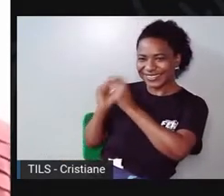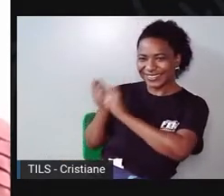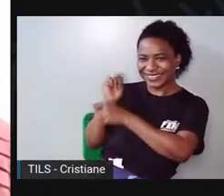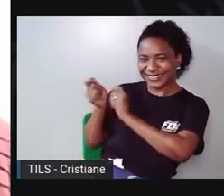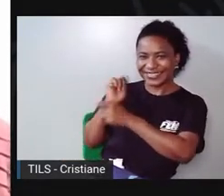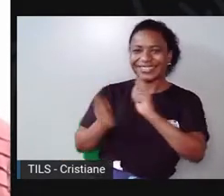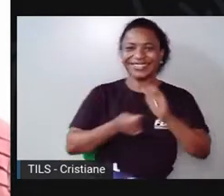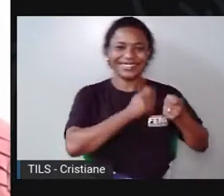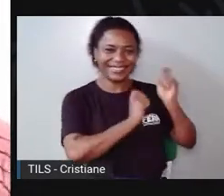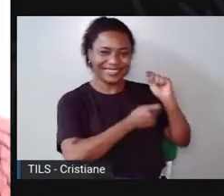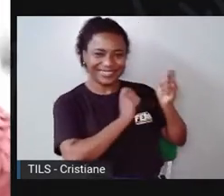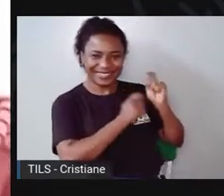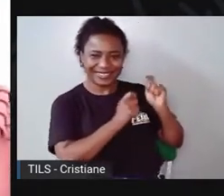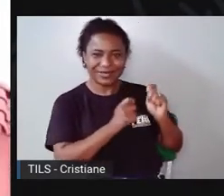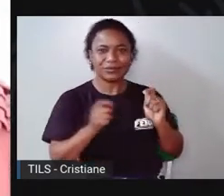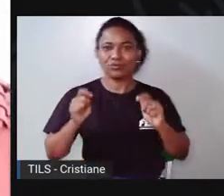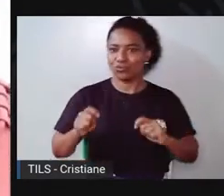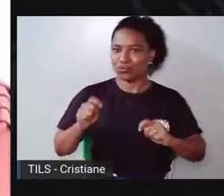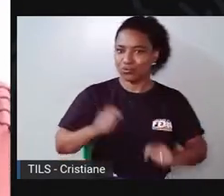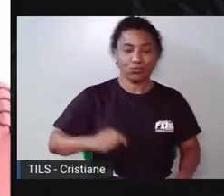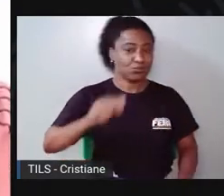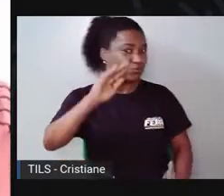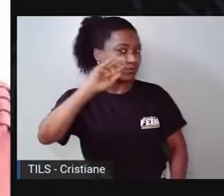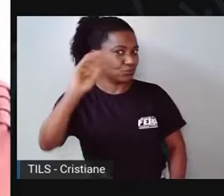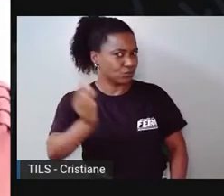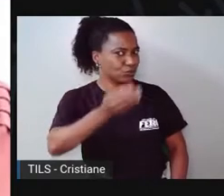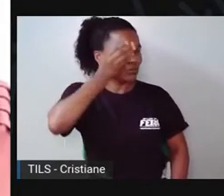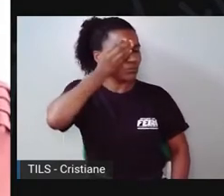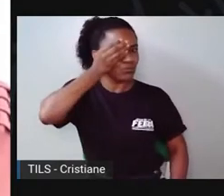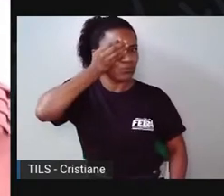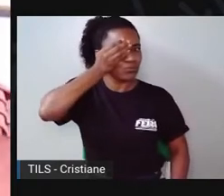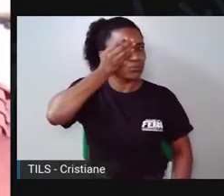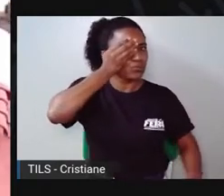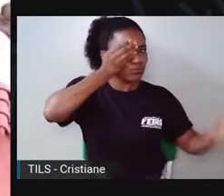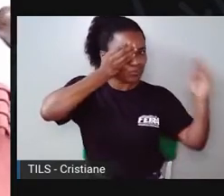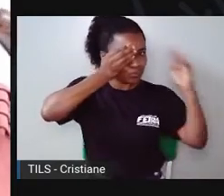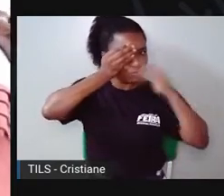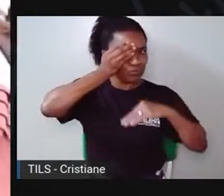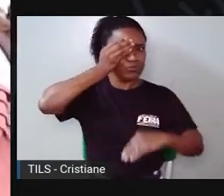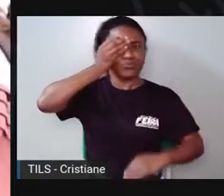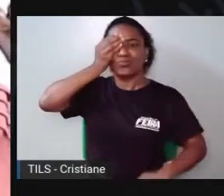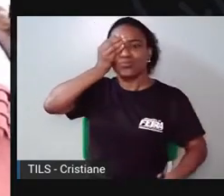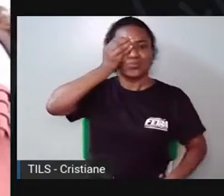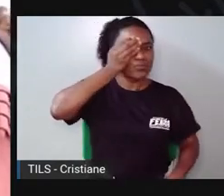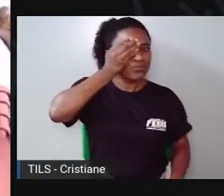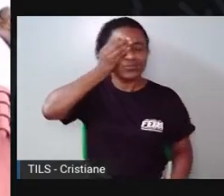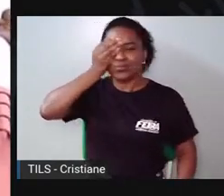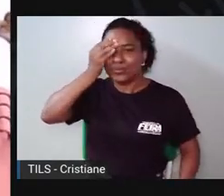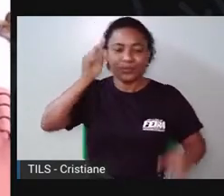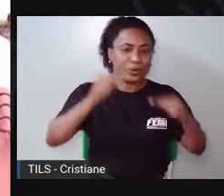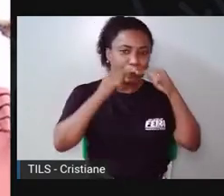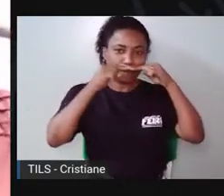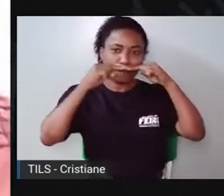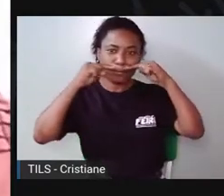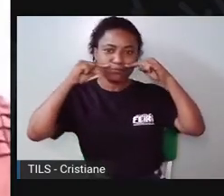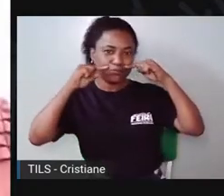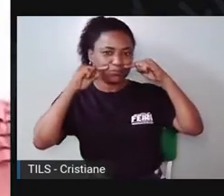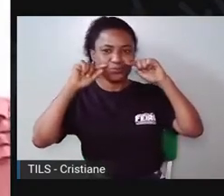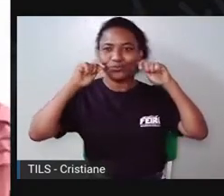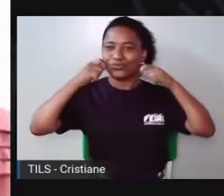iê, iê pirata muito mal rodopiê e genial